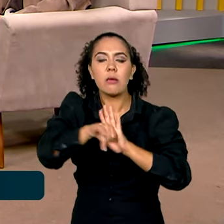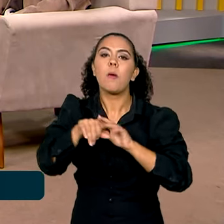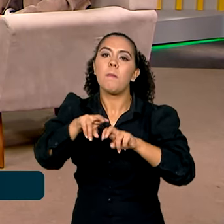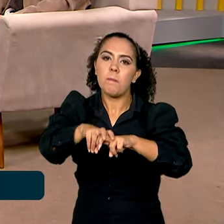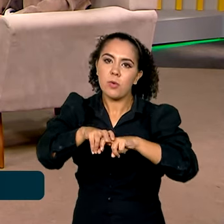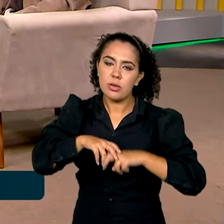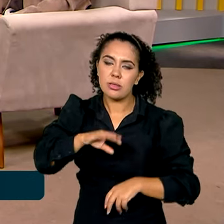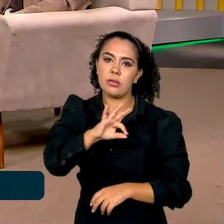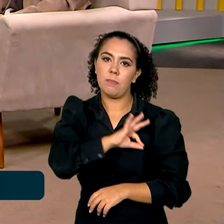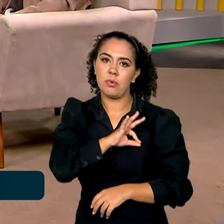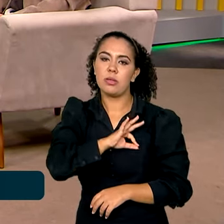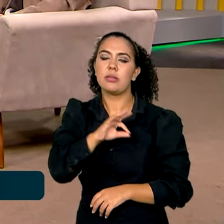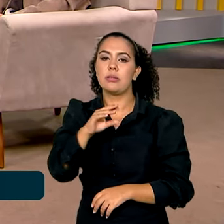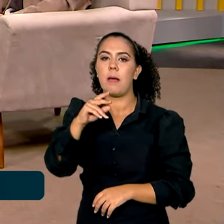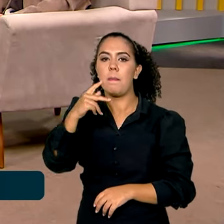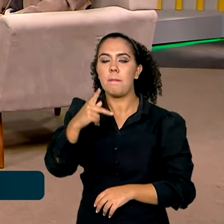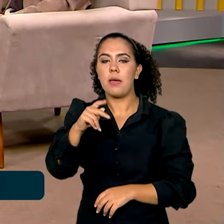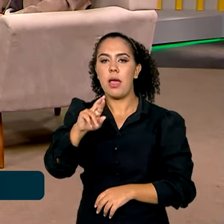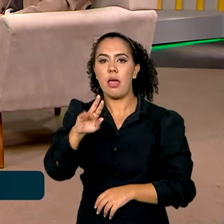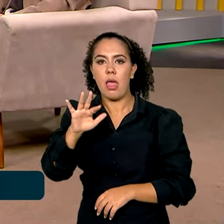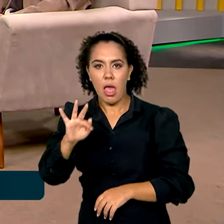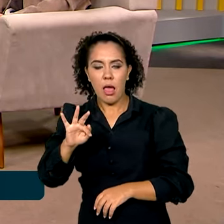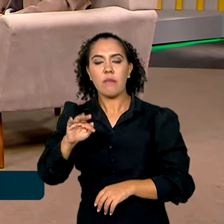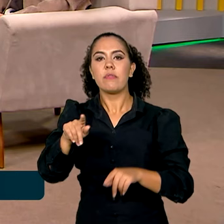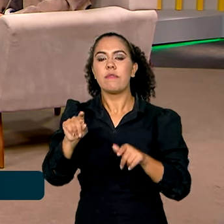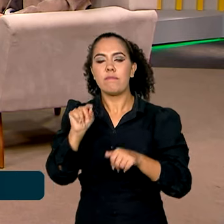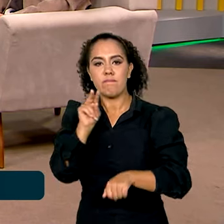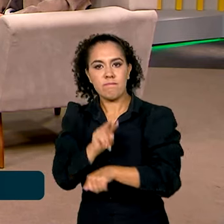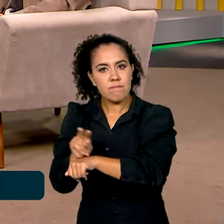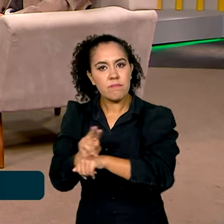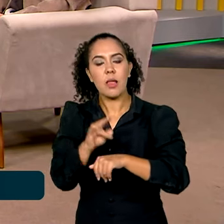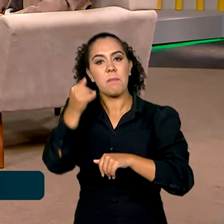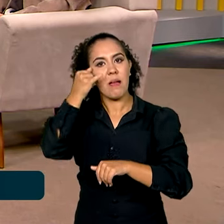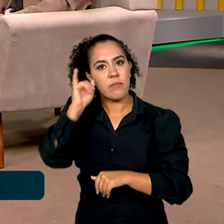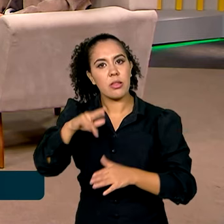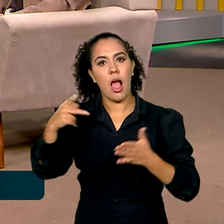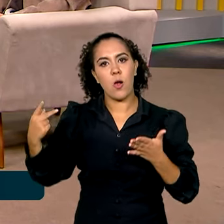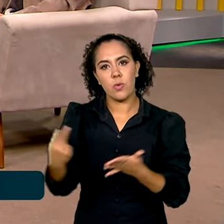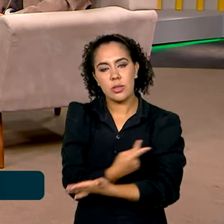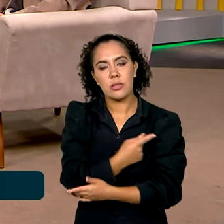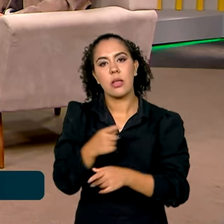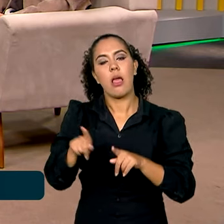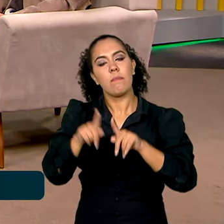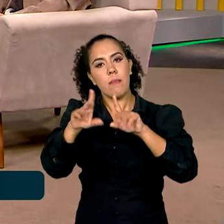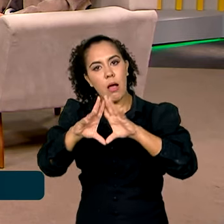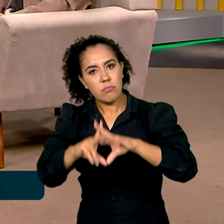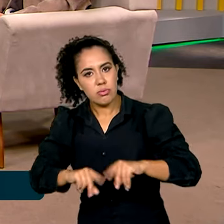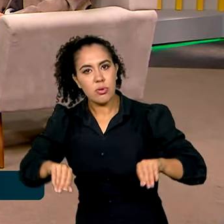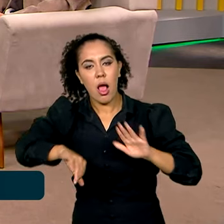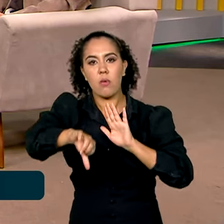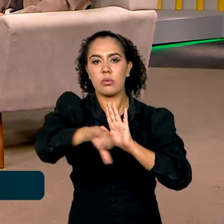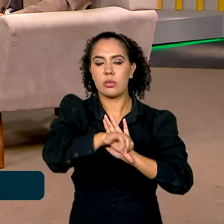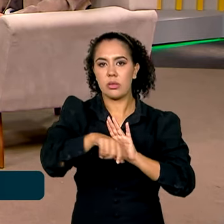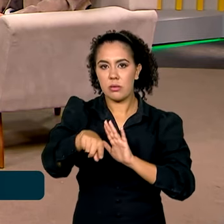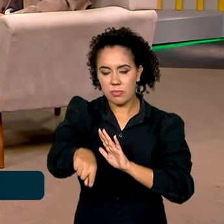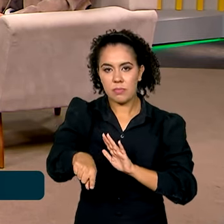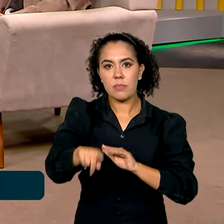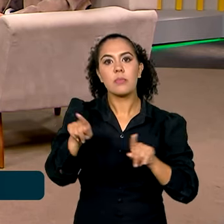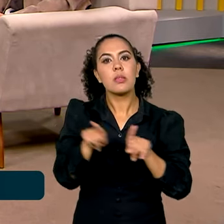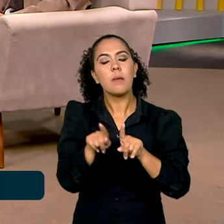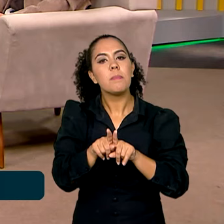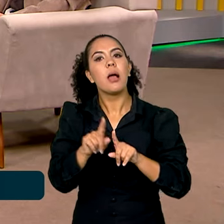combater todos esses crimes que você citou, o combate, e enfatizamos a